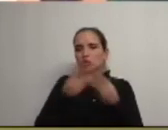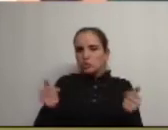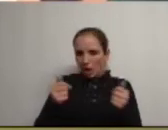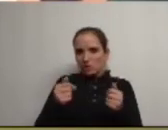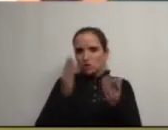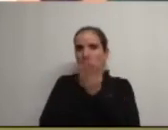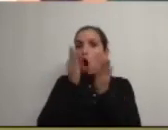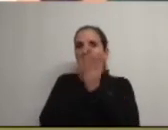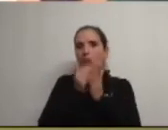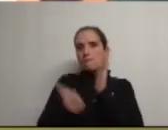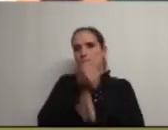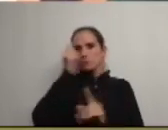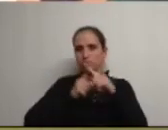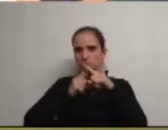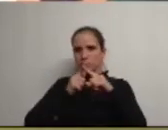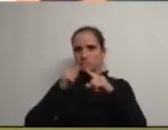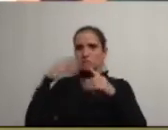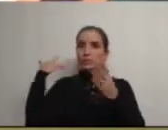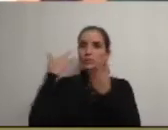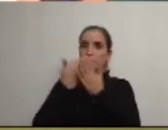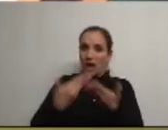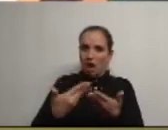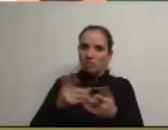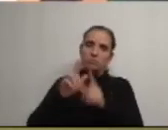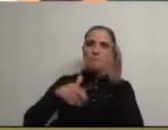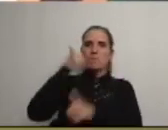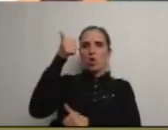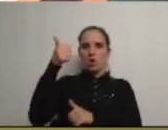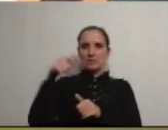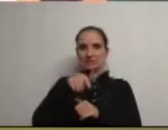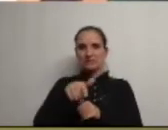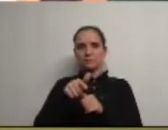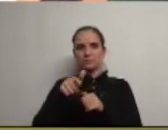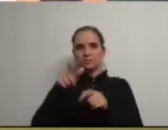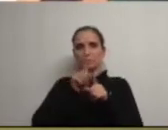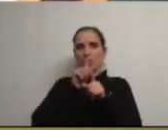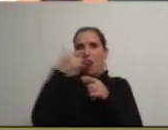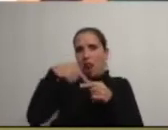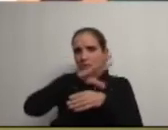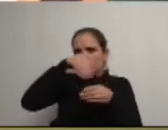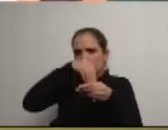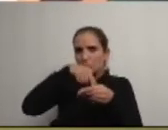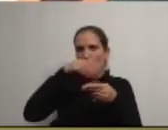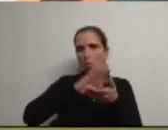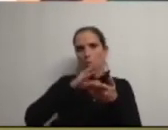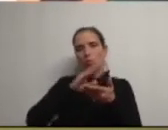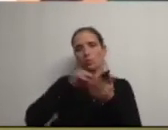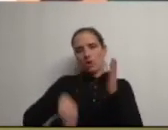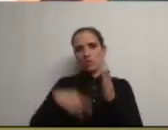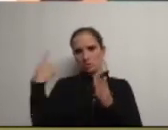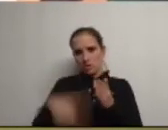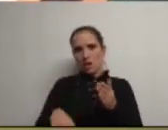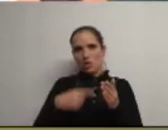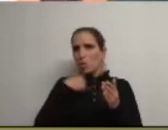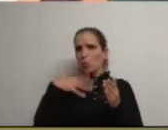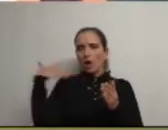escolares do que aqueles que se foram obtidos até agora isto está inerente ao próprio contrato e